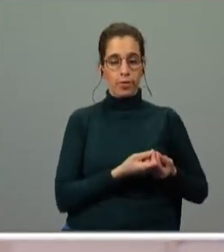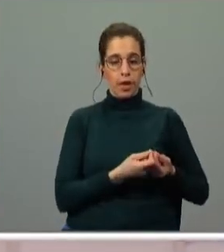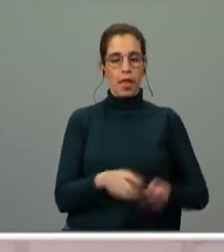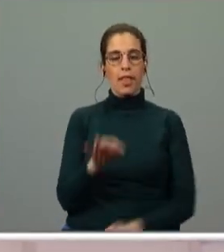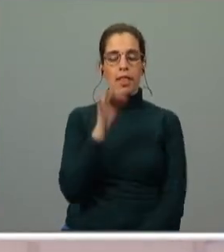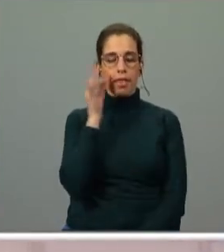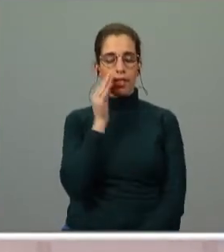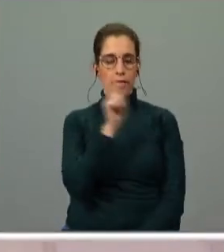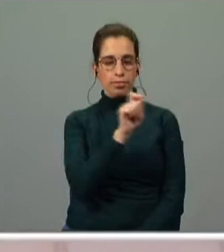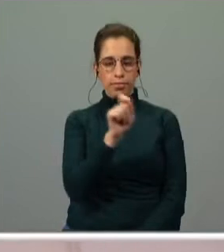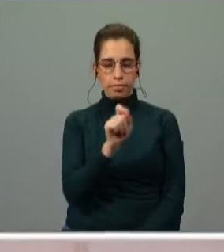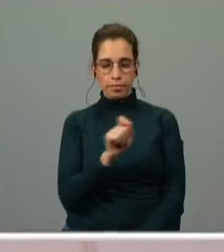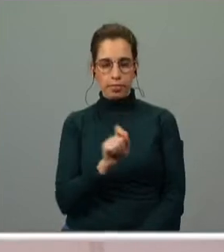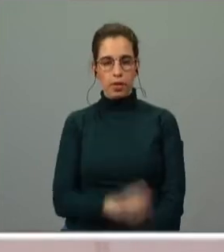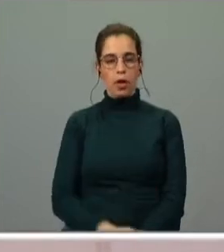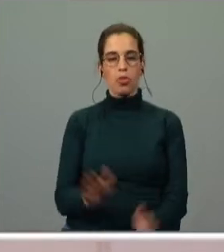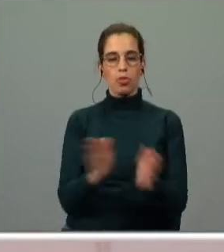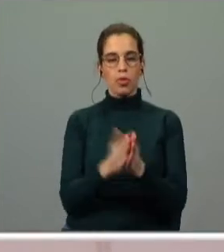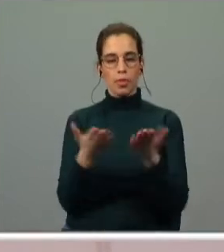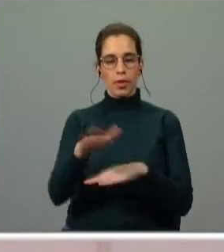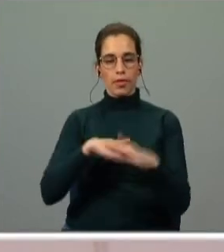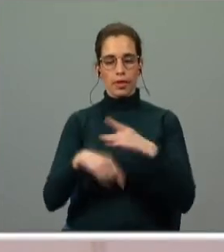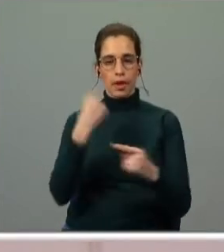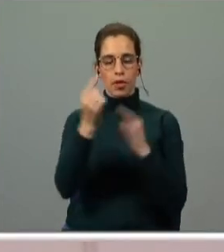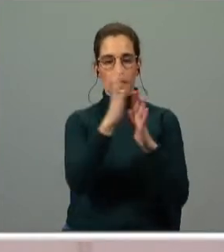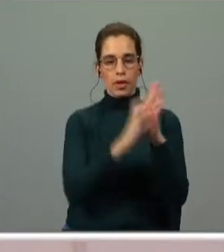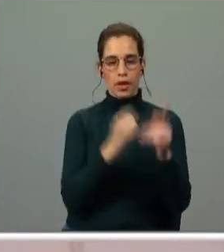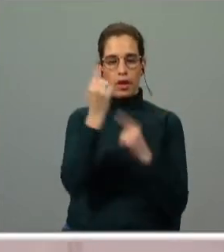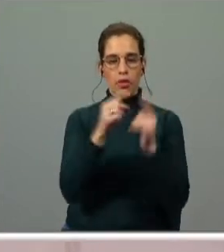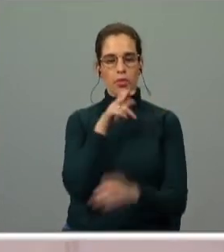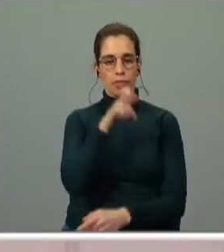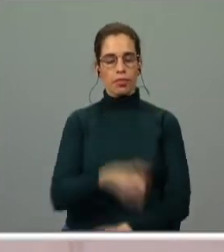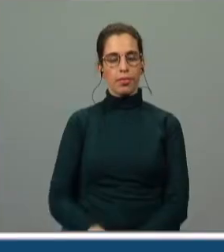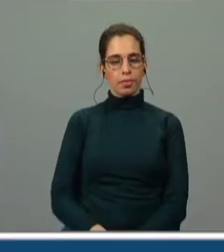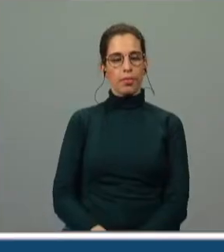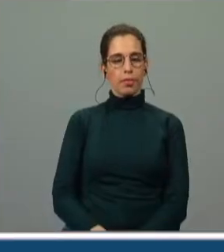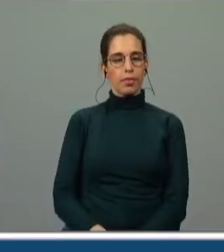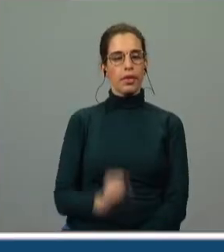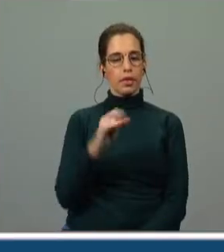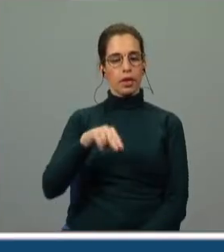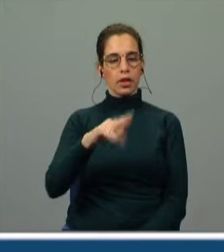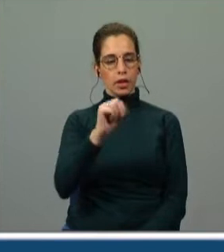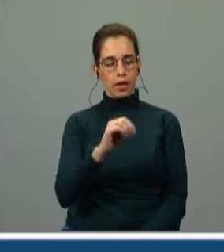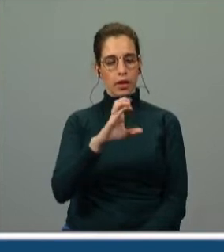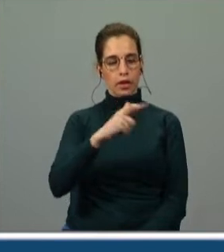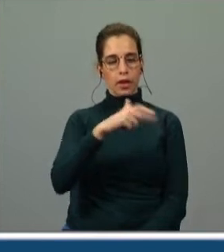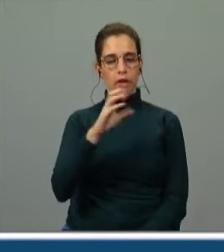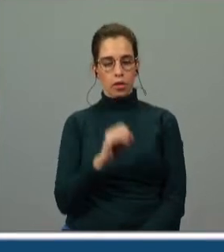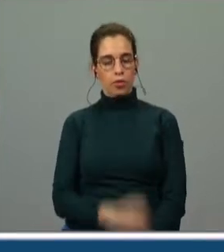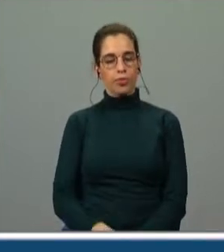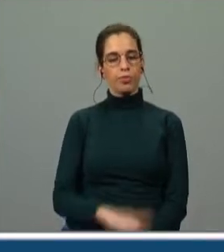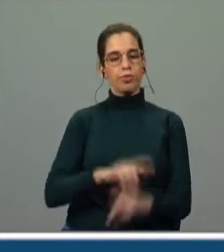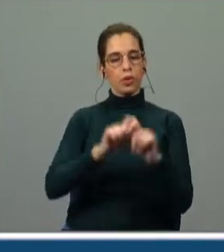lápis para anotar à margem, vem o caderno para fazer alguns textos, algumas respostas. Inês de Castro é um episódio